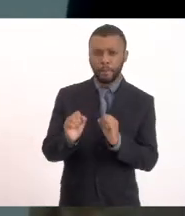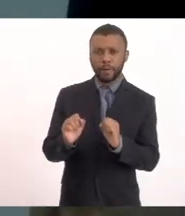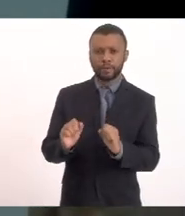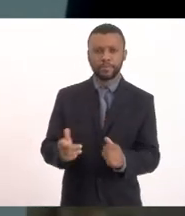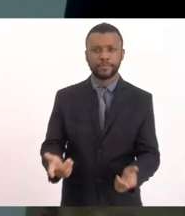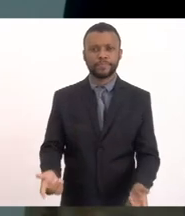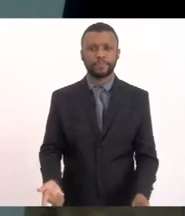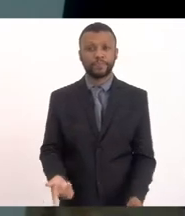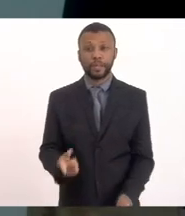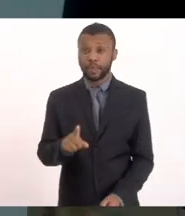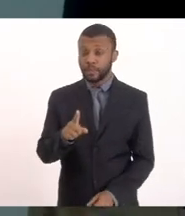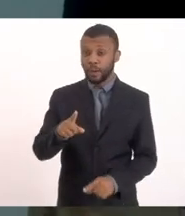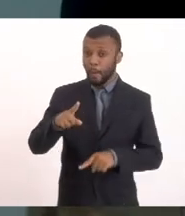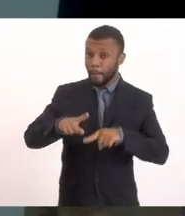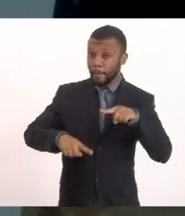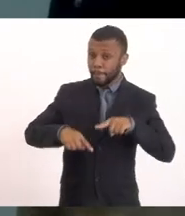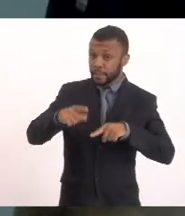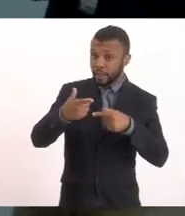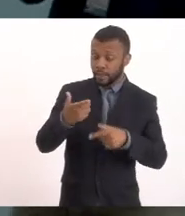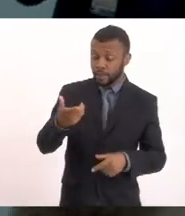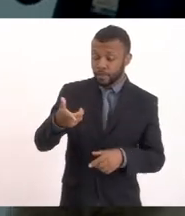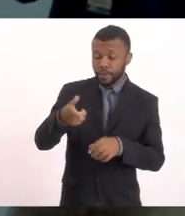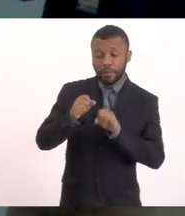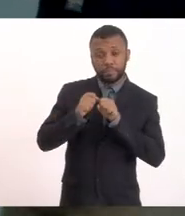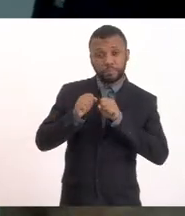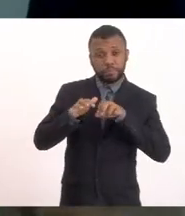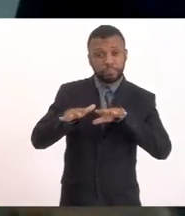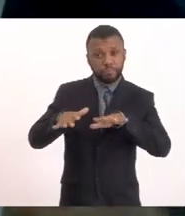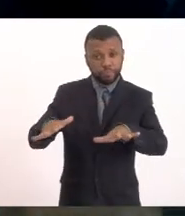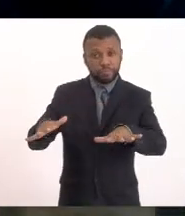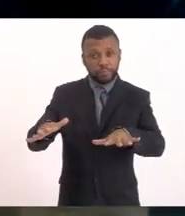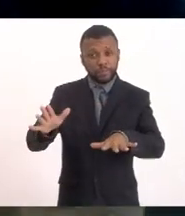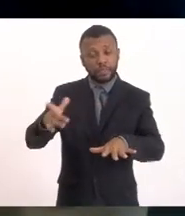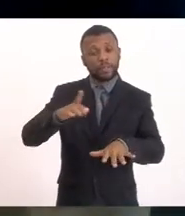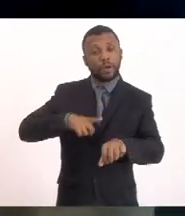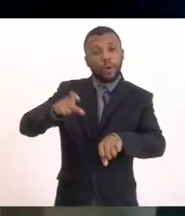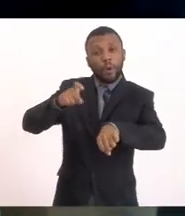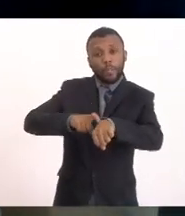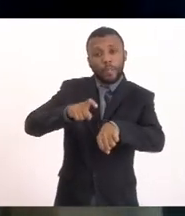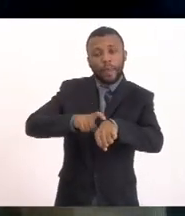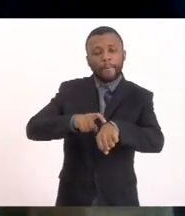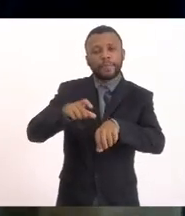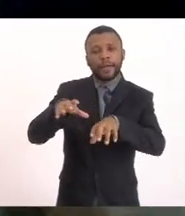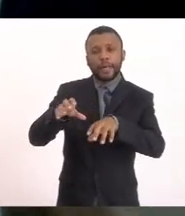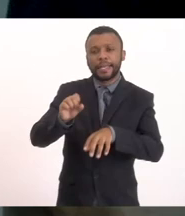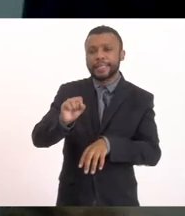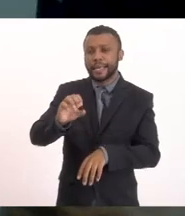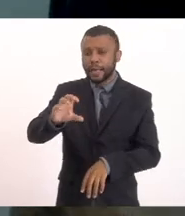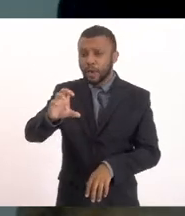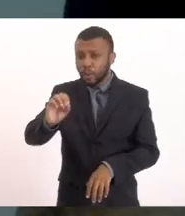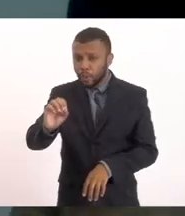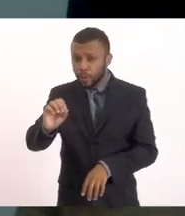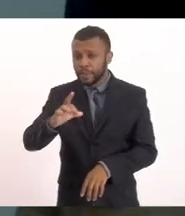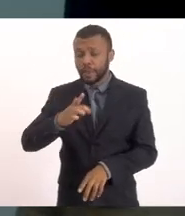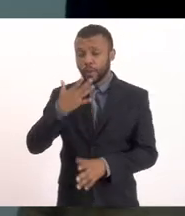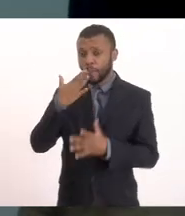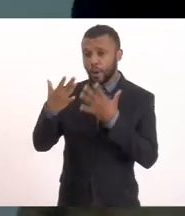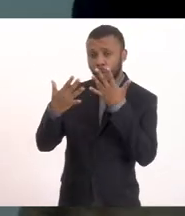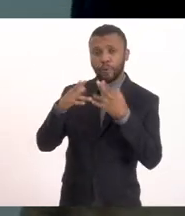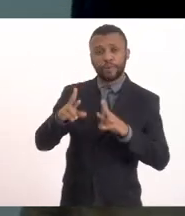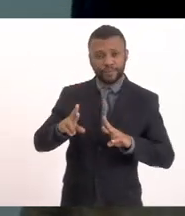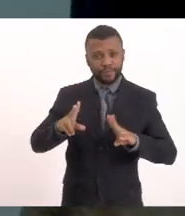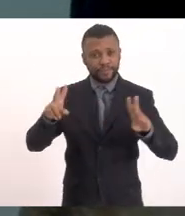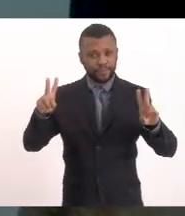Esse é o material Sendo espalhado E já tem algum tempo Já de secagem Tem uma coloração Um pouco diferente Mas ela se compatibilizaria Com